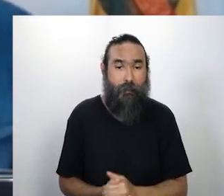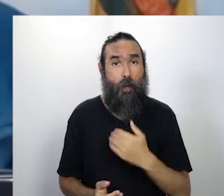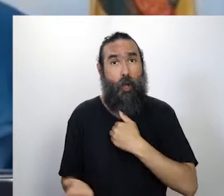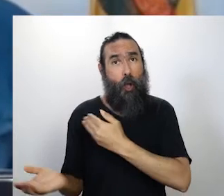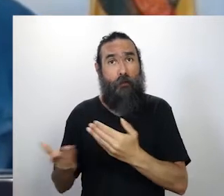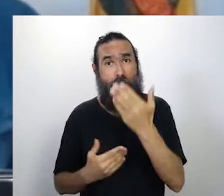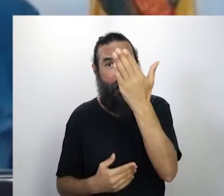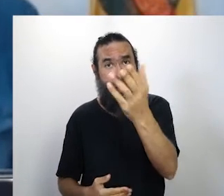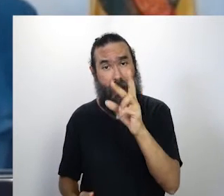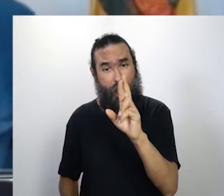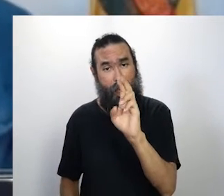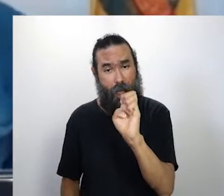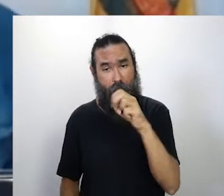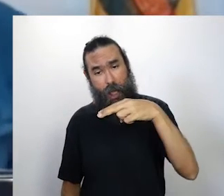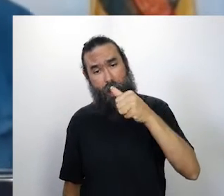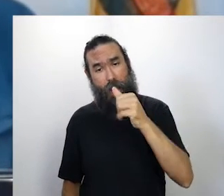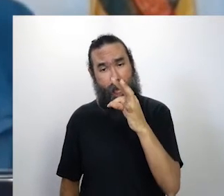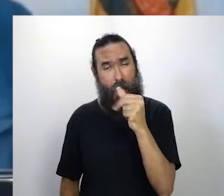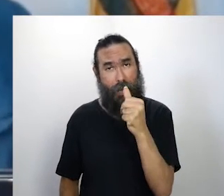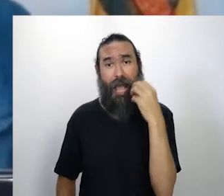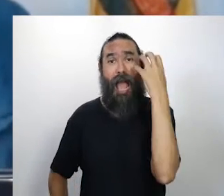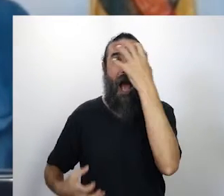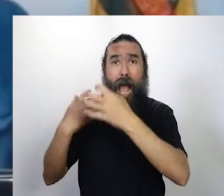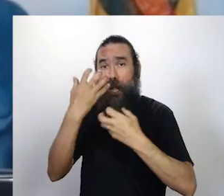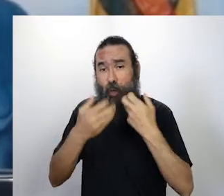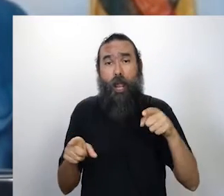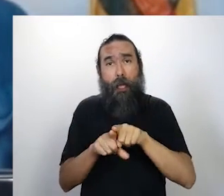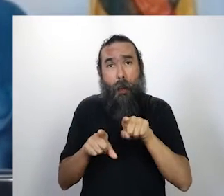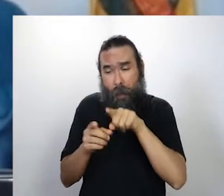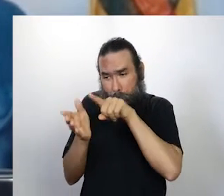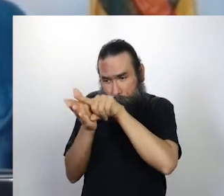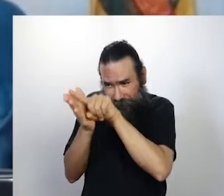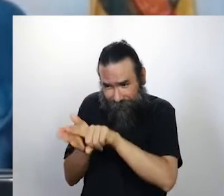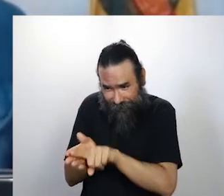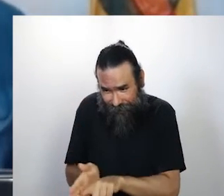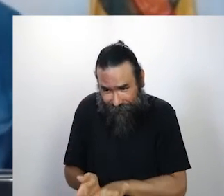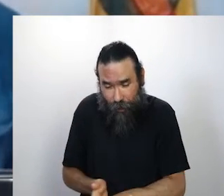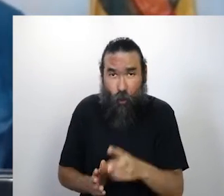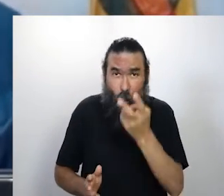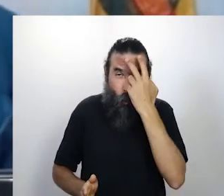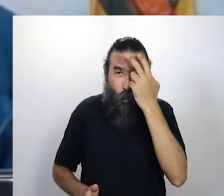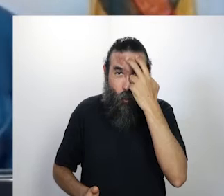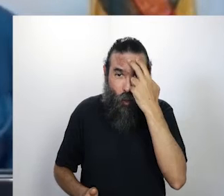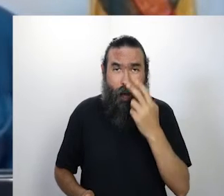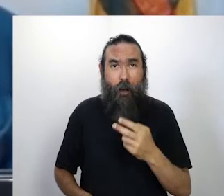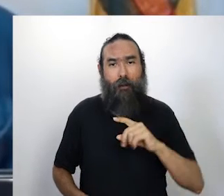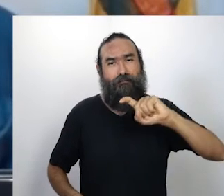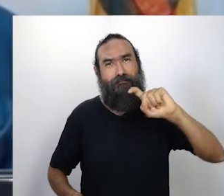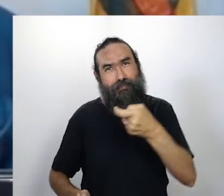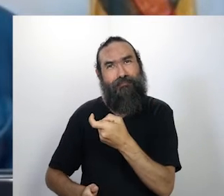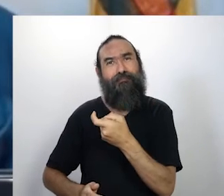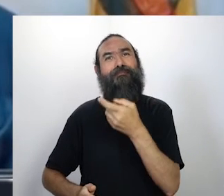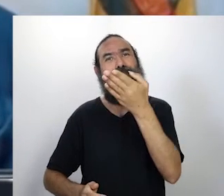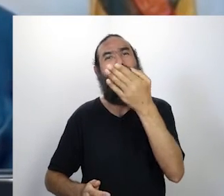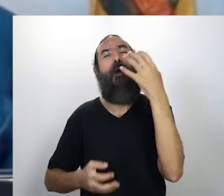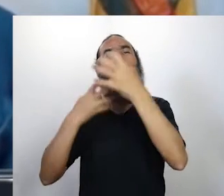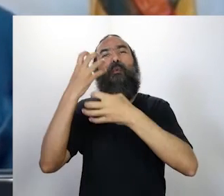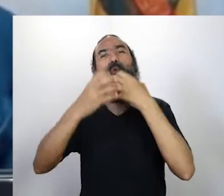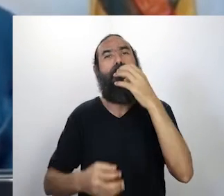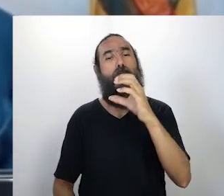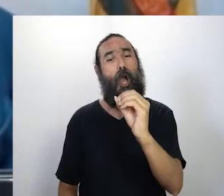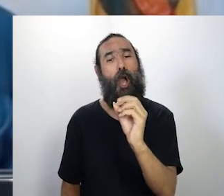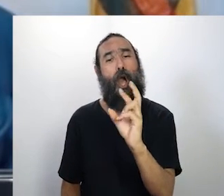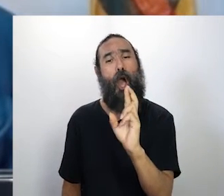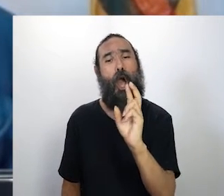Matar, cantora e pesquisadora dos cantos de trabalho em comunidades rurais do Brasil, foi integrante das Orquídeas do